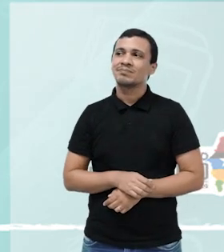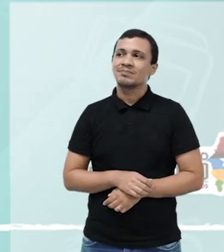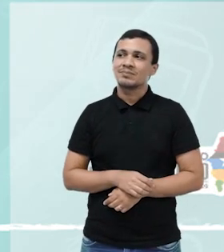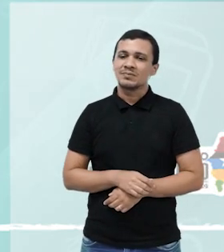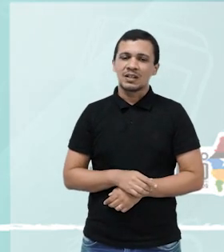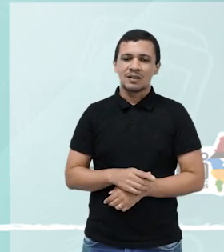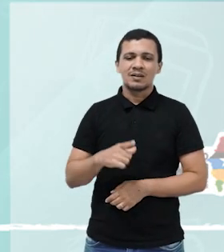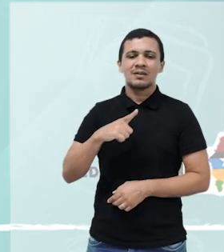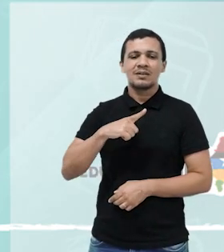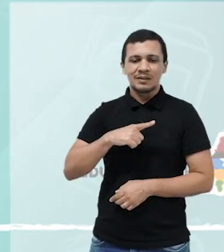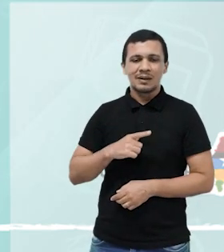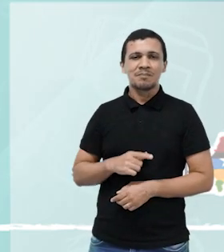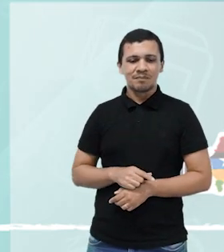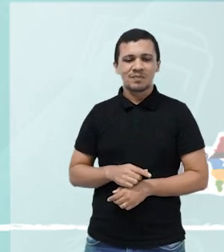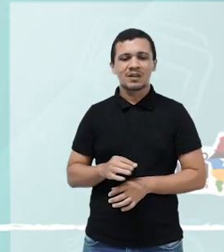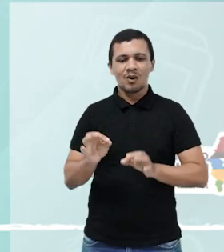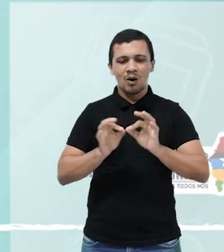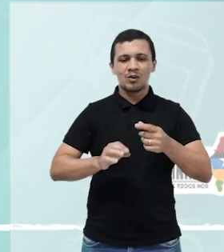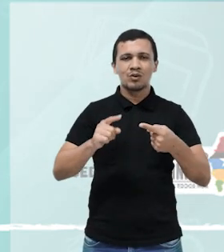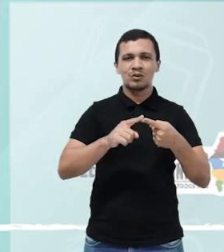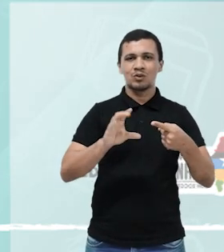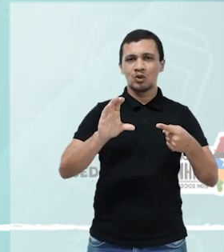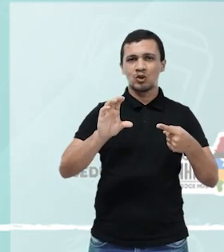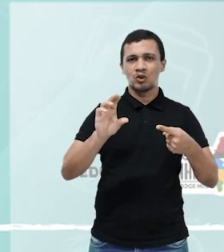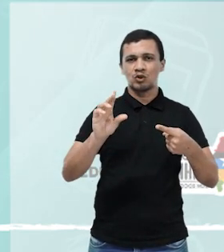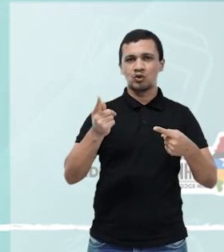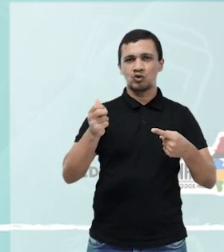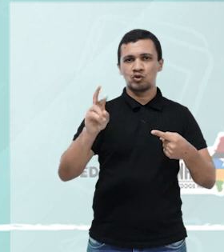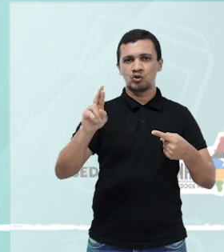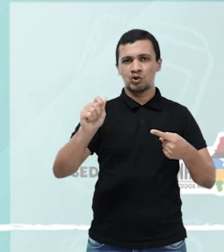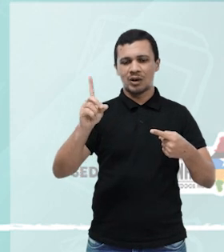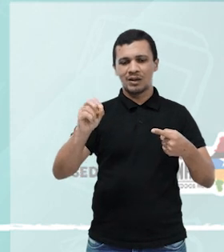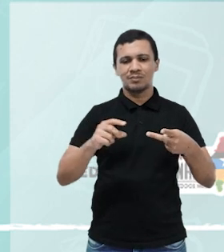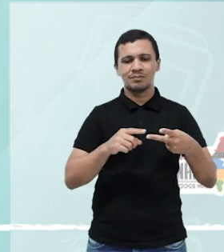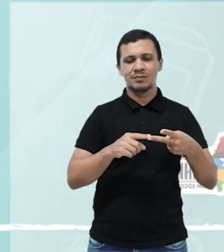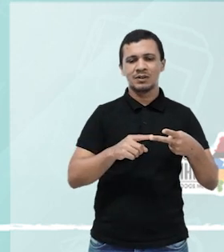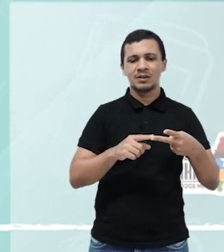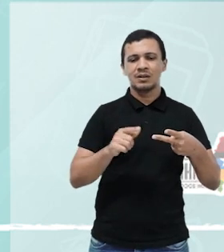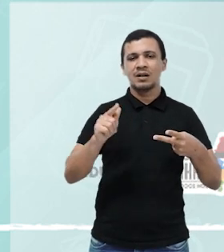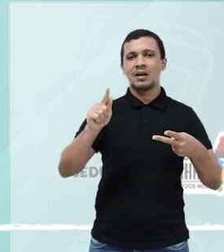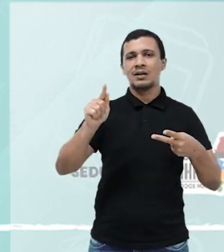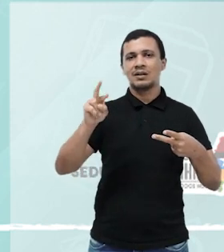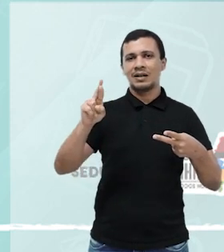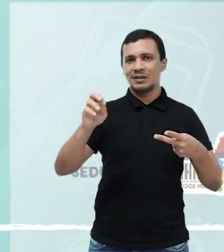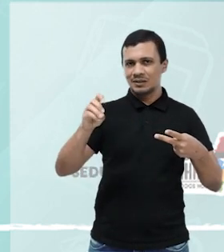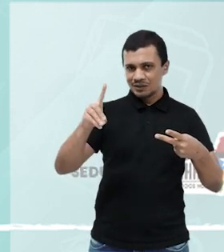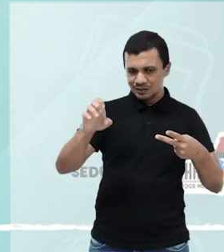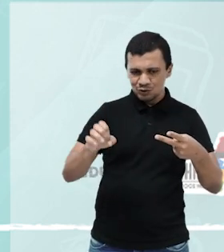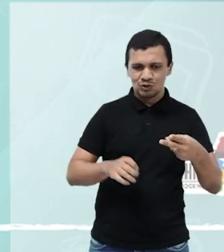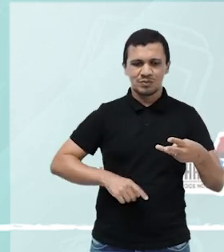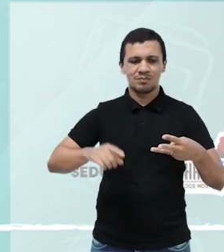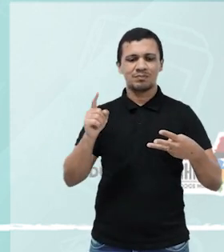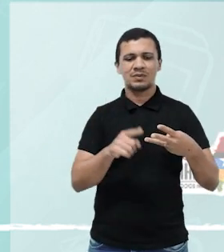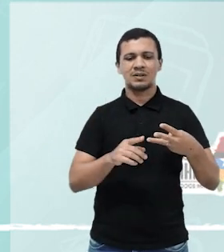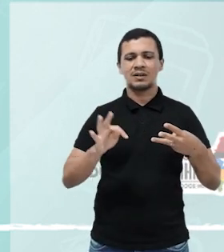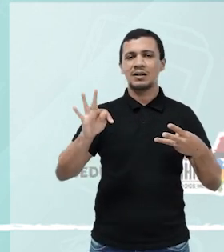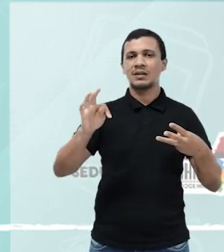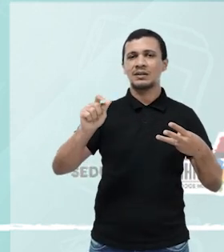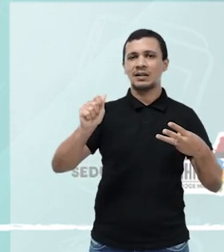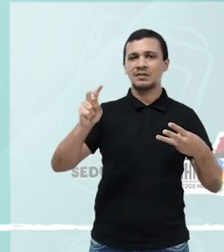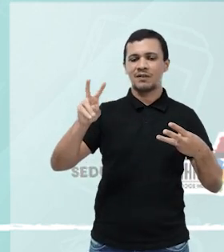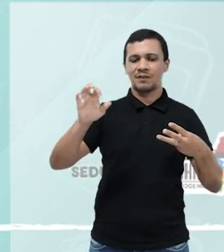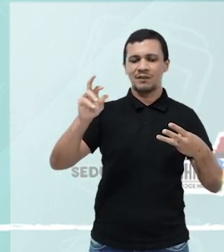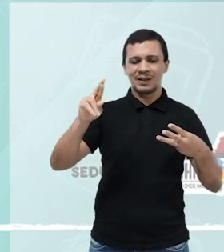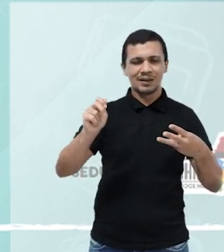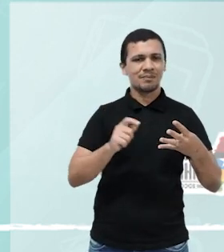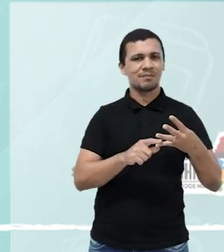específicas. O chorado, a dança grande, a talaveira e o cajueiro. O chorado é o início, o cajueiro